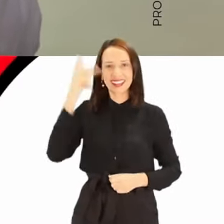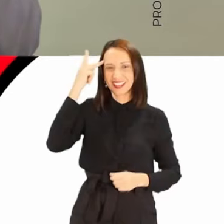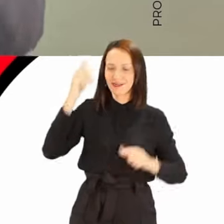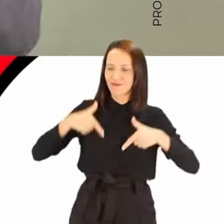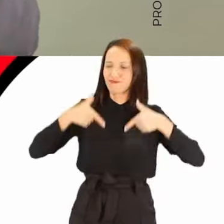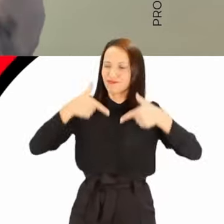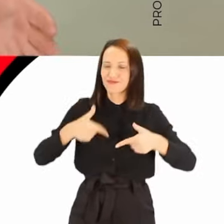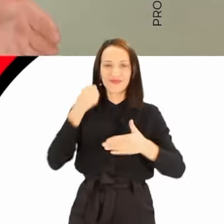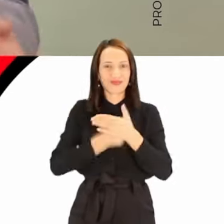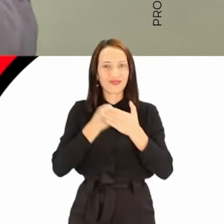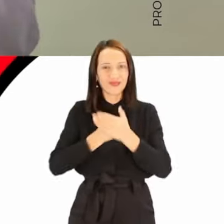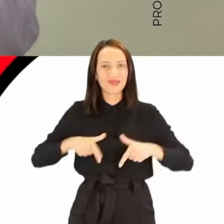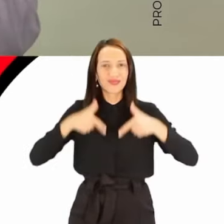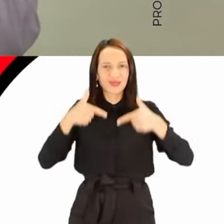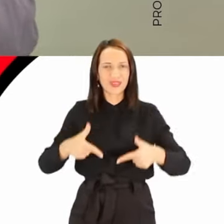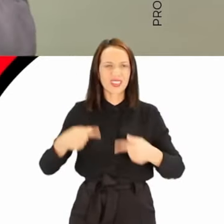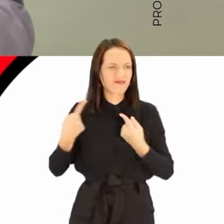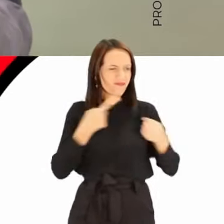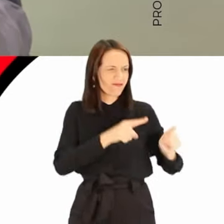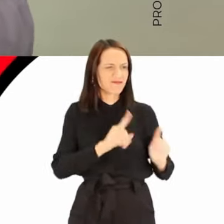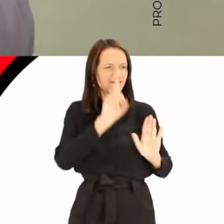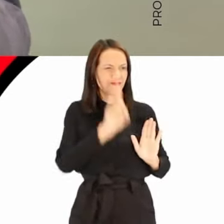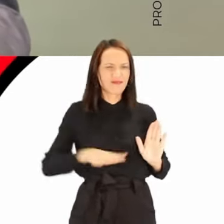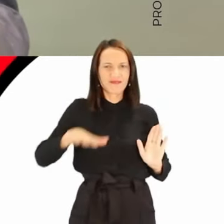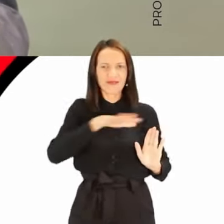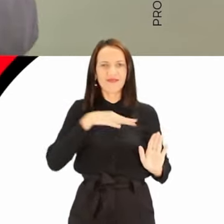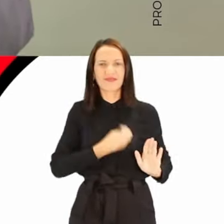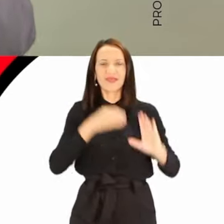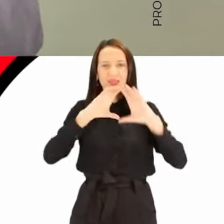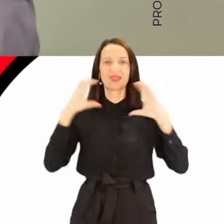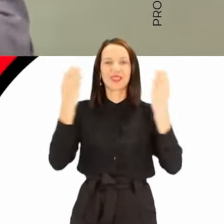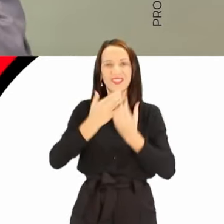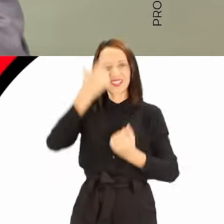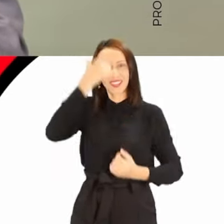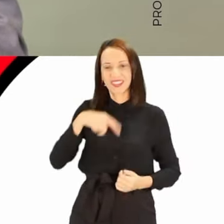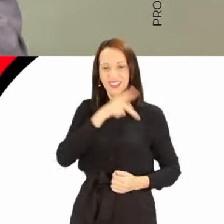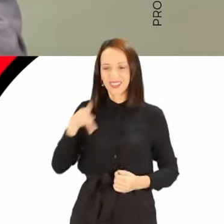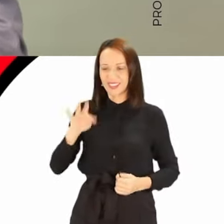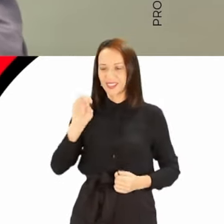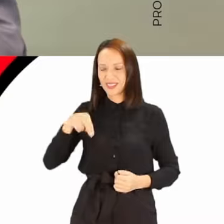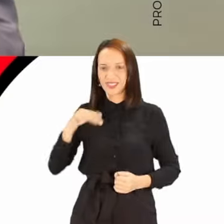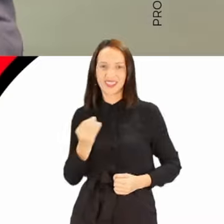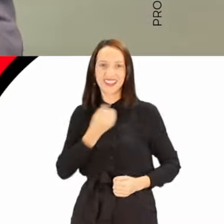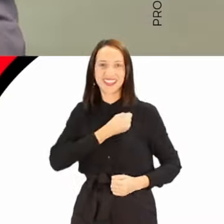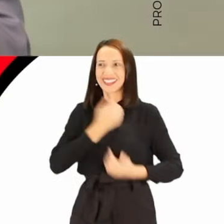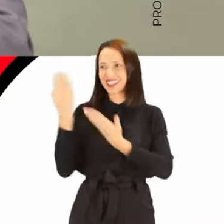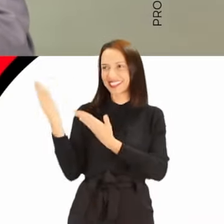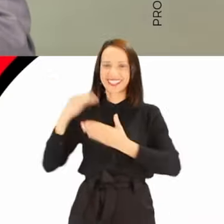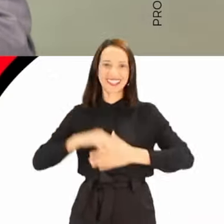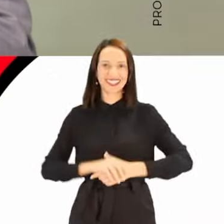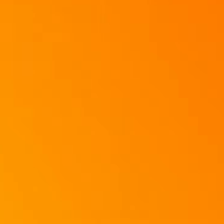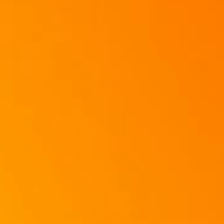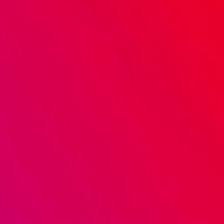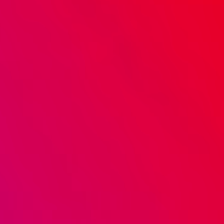Quero continuar a minha luta contra a extrema-direita lá na Câmara. Sou o professor Toninho Vespoli, 50-6-50. Eu sou